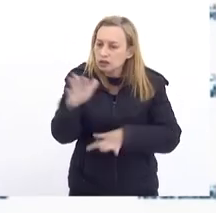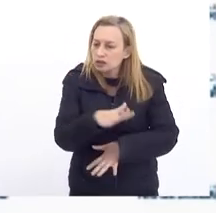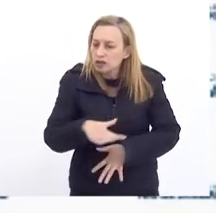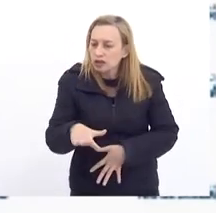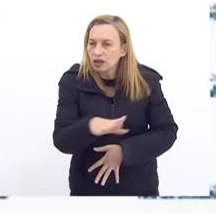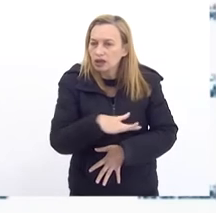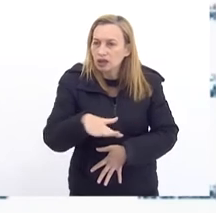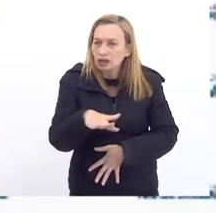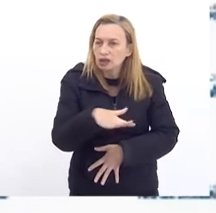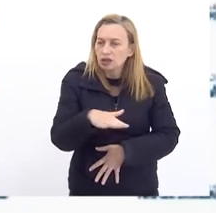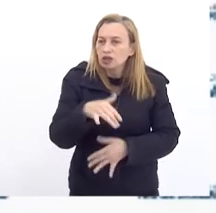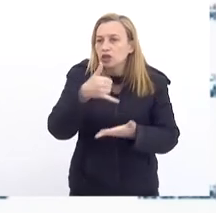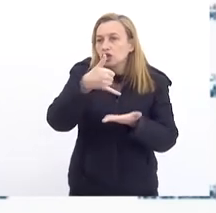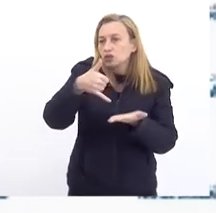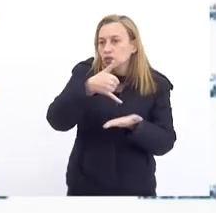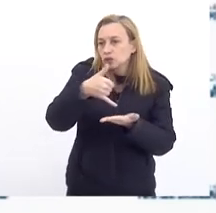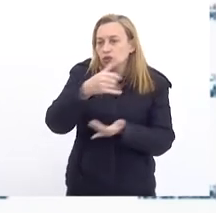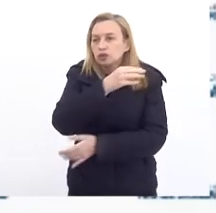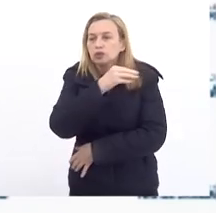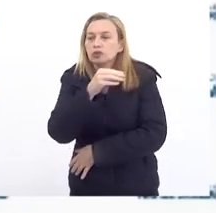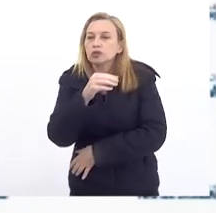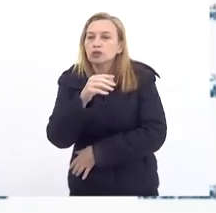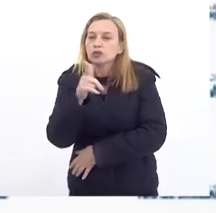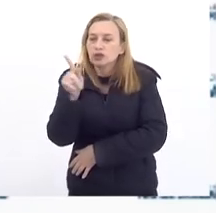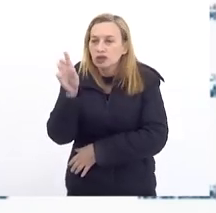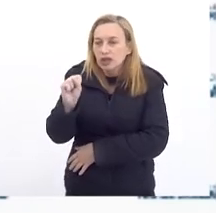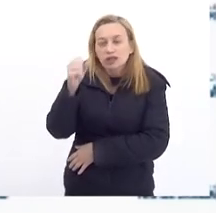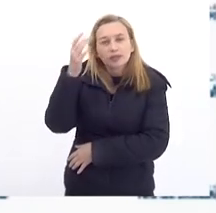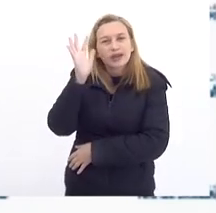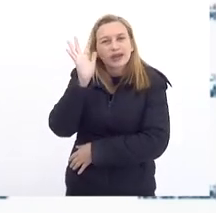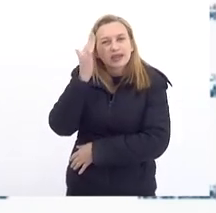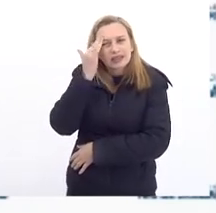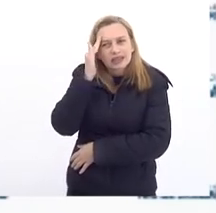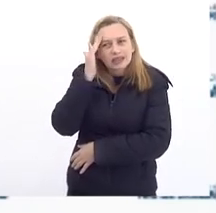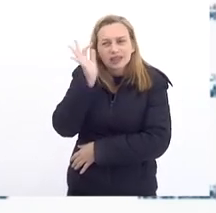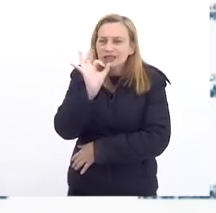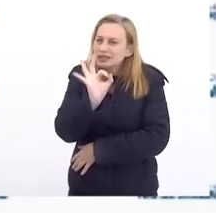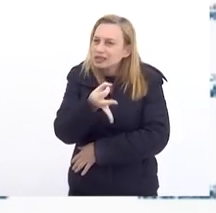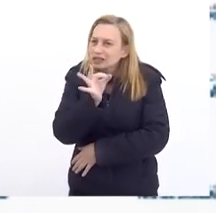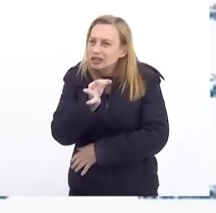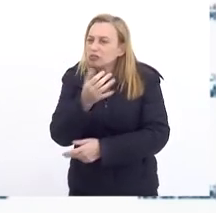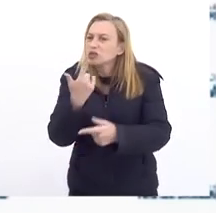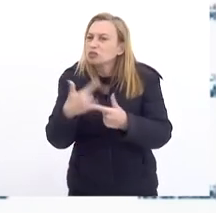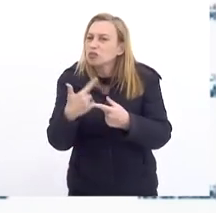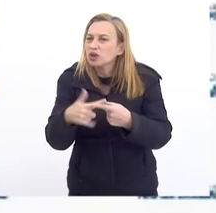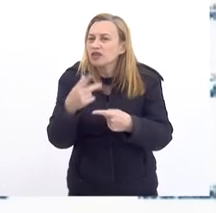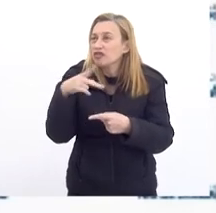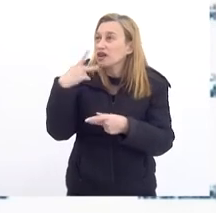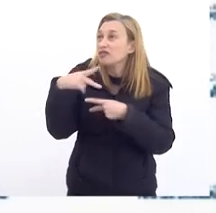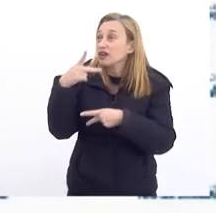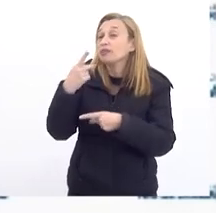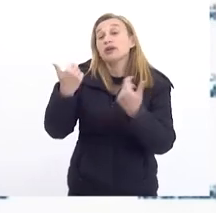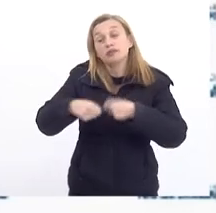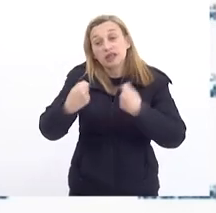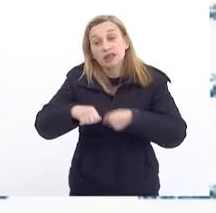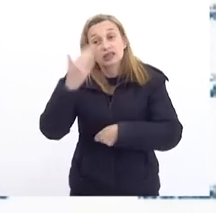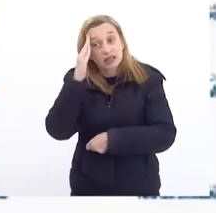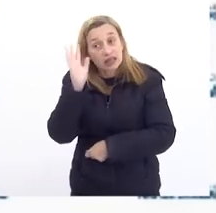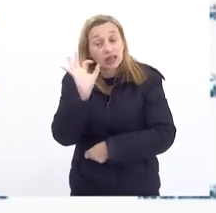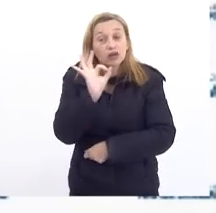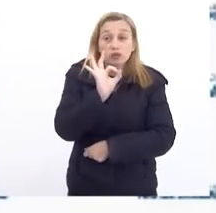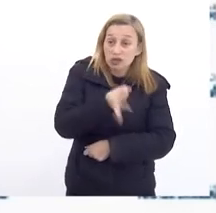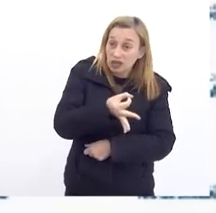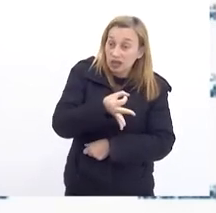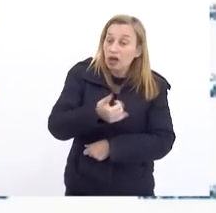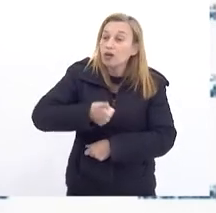De óleo E gás Para entender Efetivamente Porque muito Se fala Mas a gente Tem que entender Efetivamente Primeiro